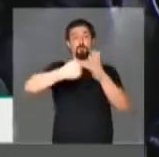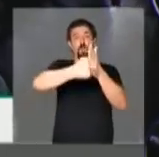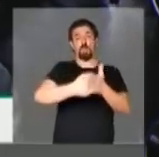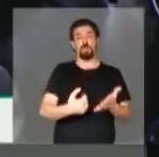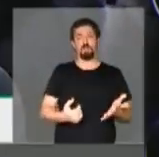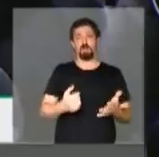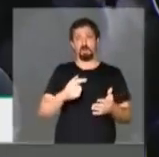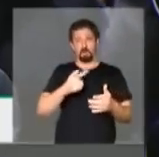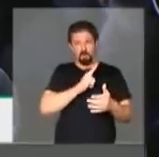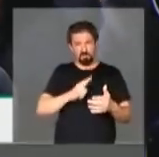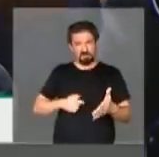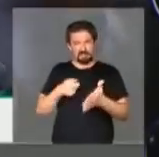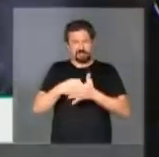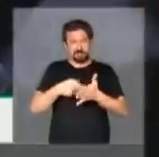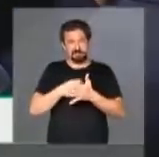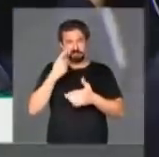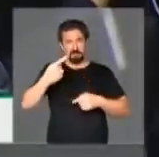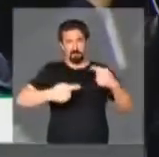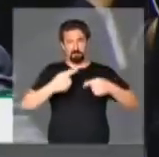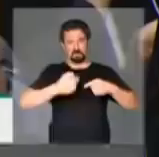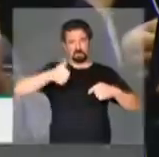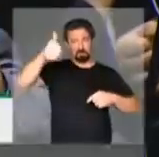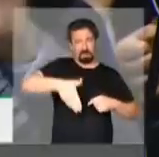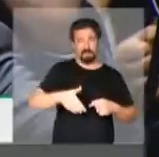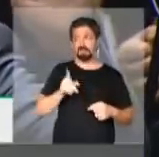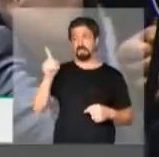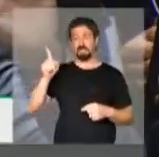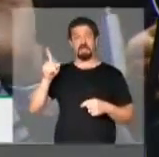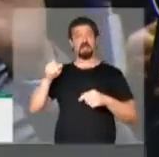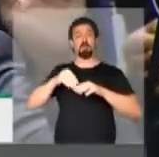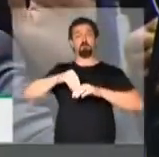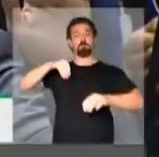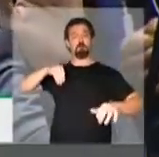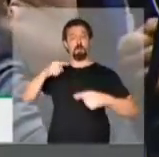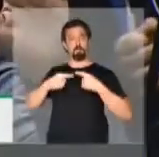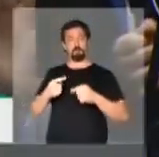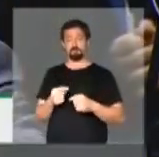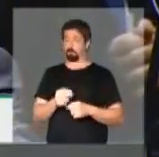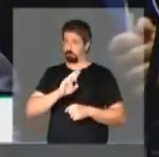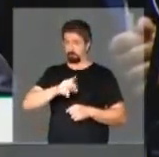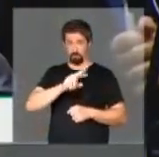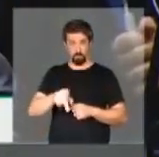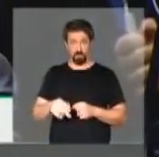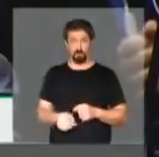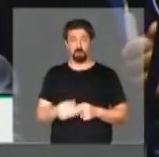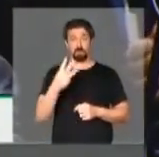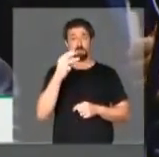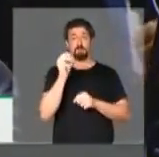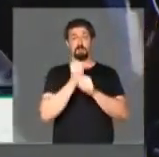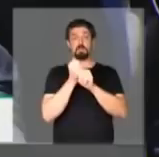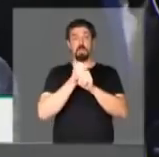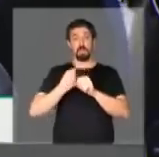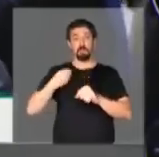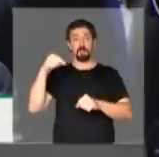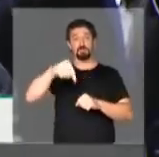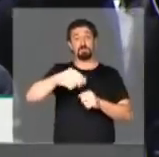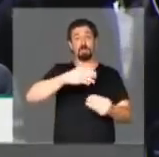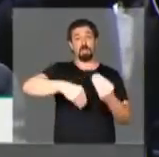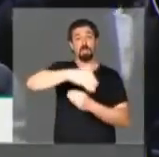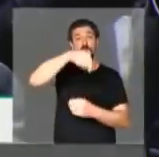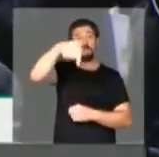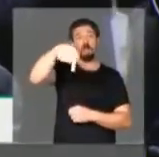governo insiste em tentar dizer que a política não presta e que ele é fora da política. Não é. Fez durante 30 anos parte